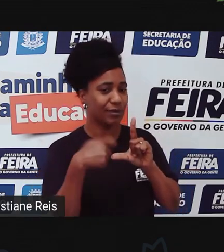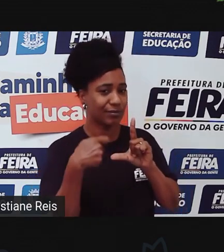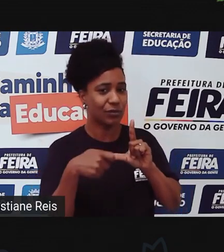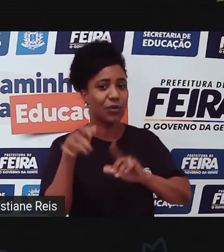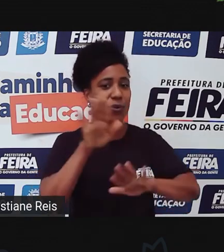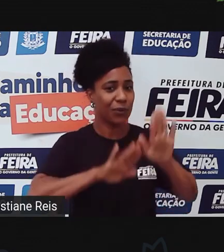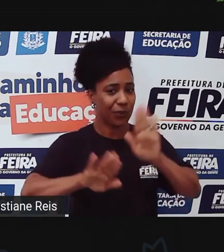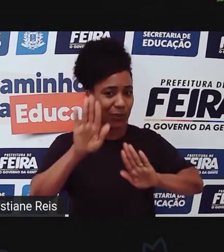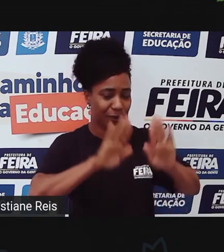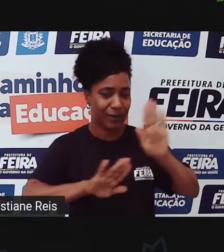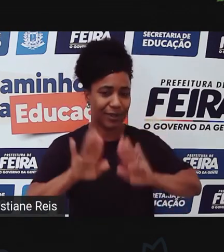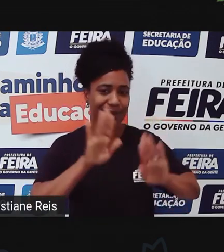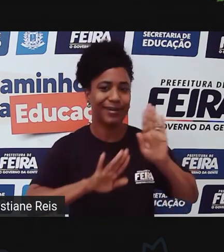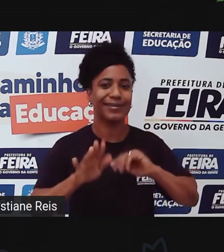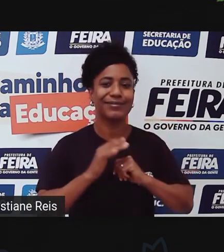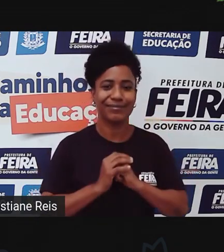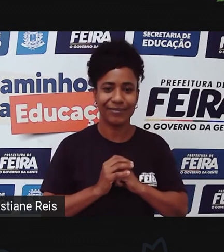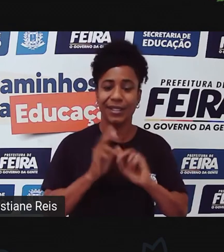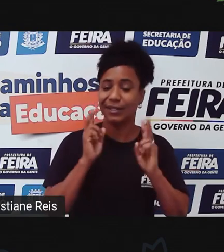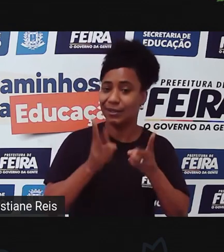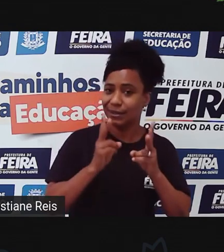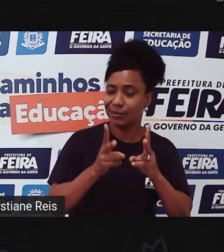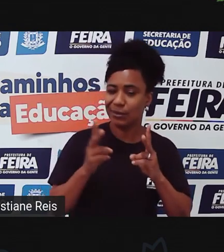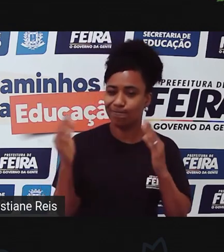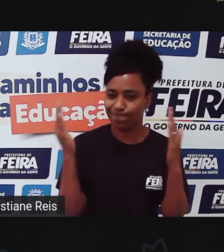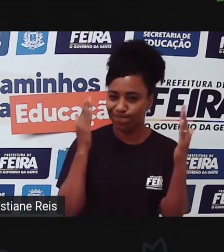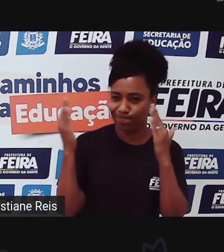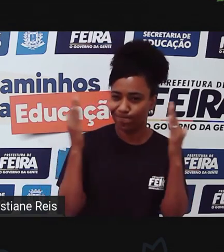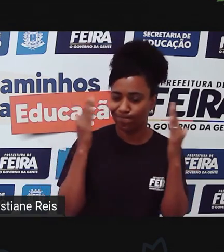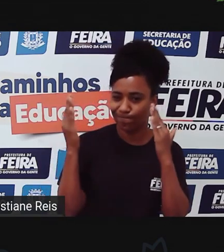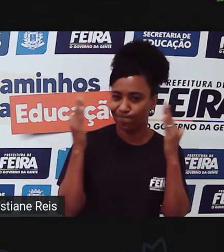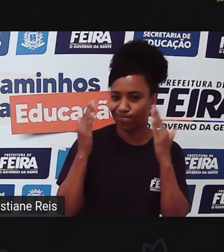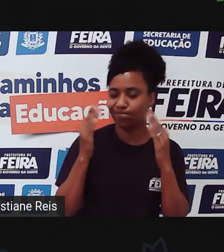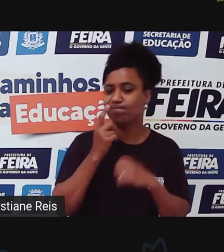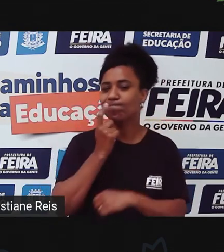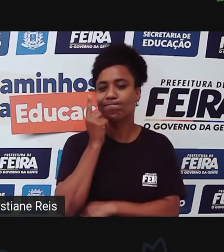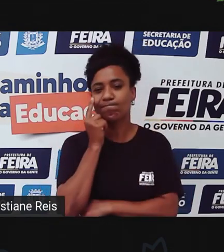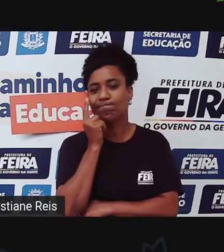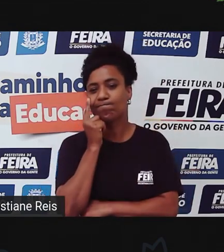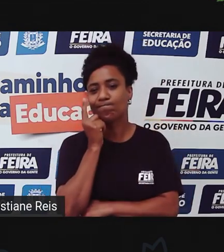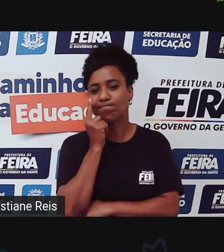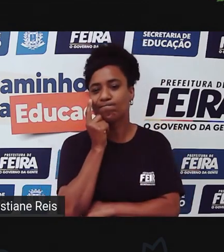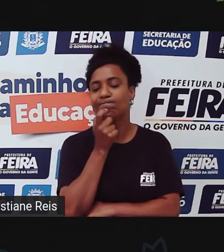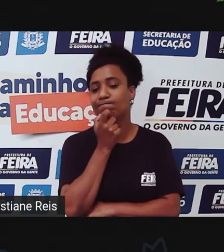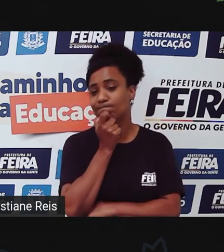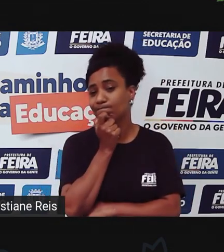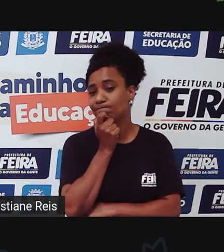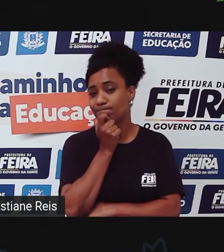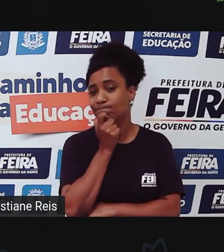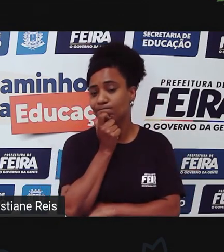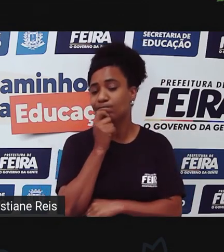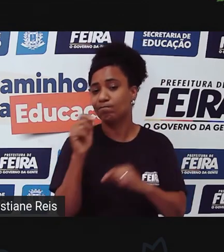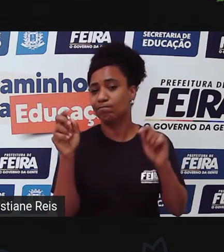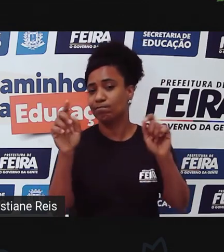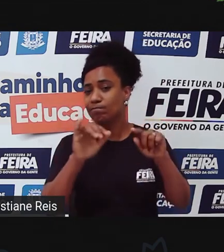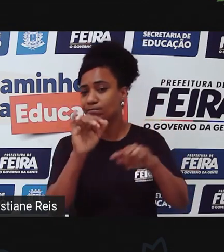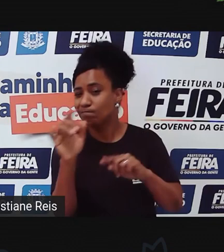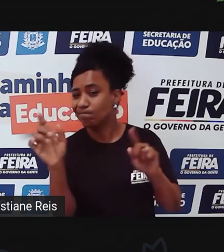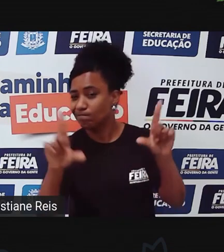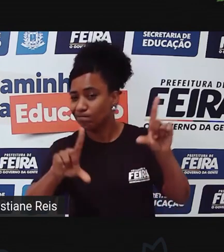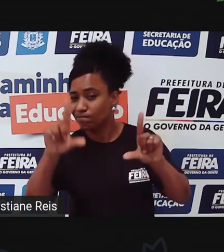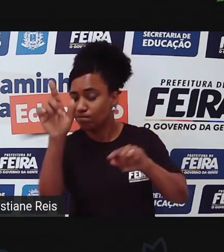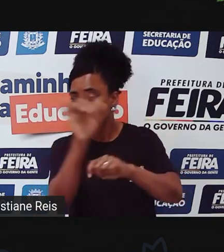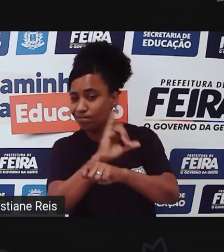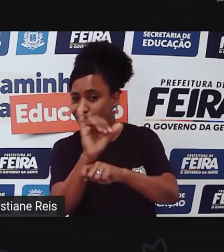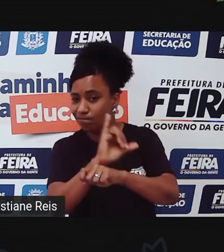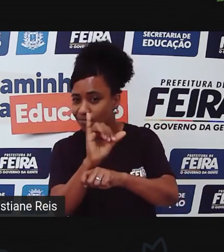Lembrem-se, sempre coloque um filtro na sua visão aí. Quando você for assistir algum conteúdo, pense, está fazendo bem para